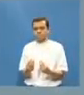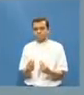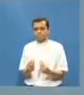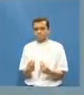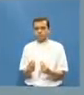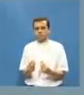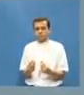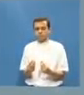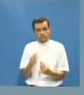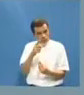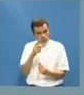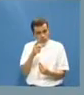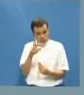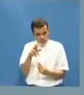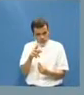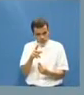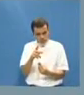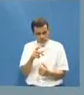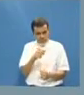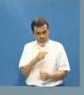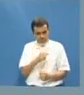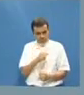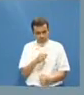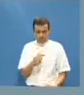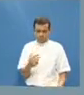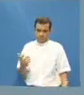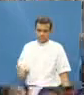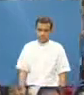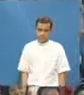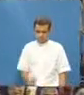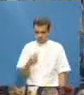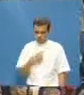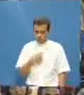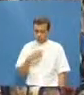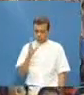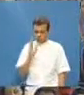você está nesse grupo eu já estive muitas vezes